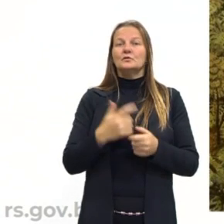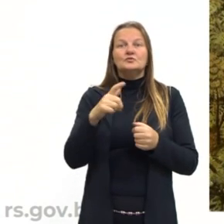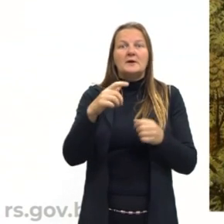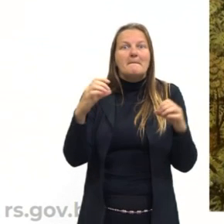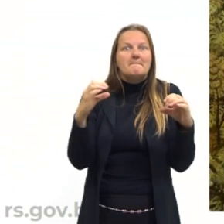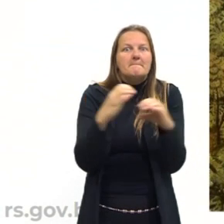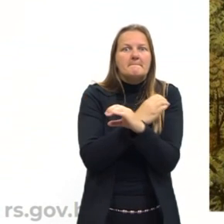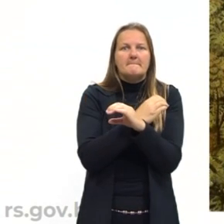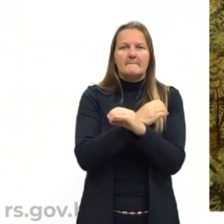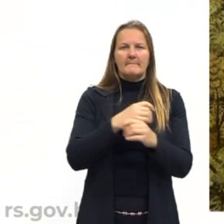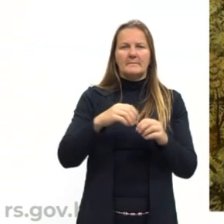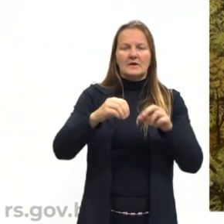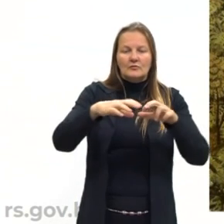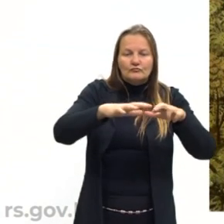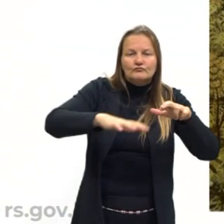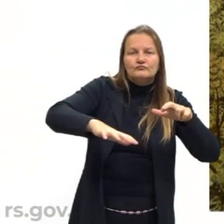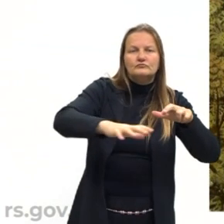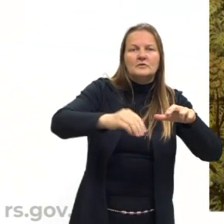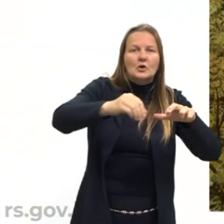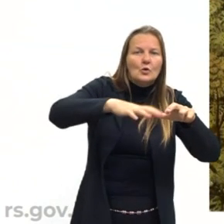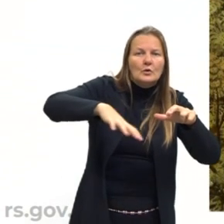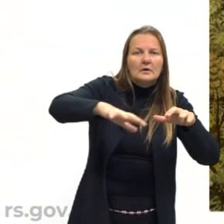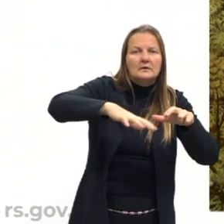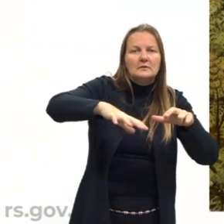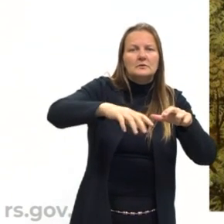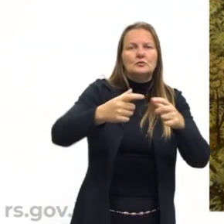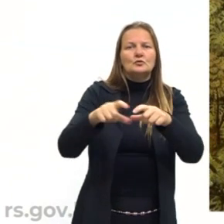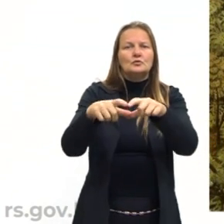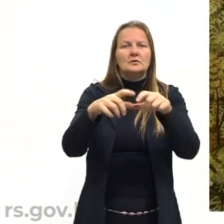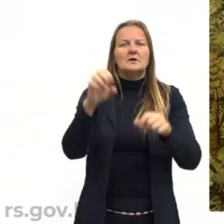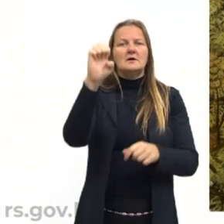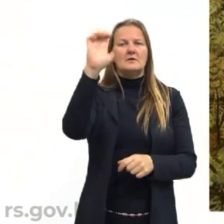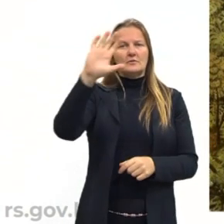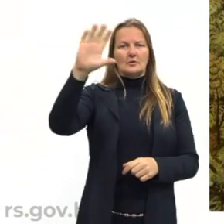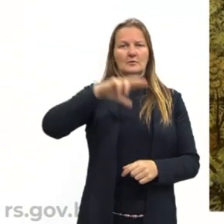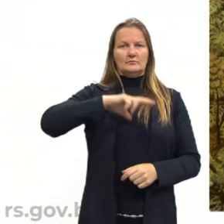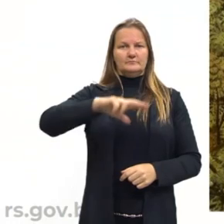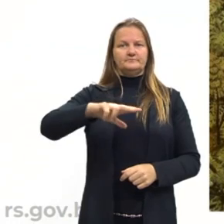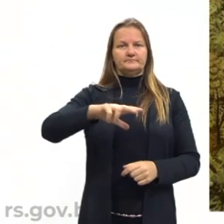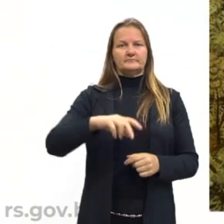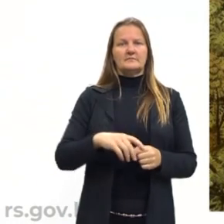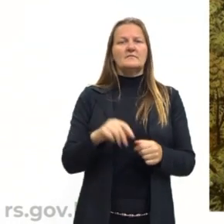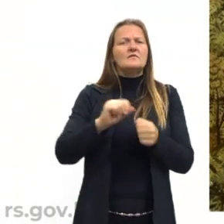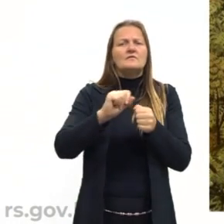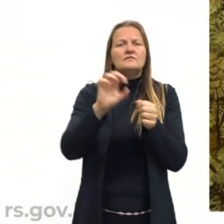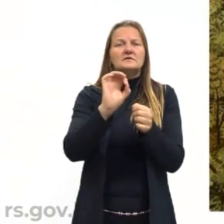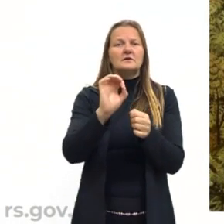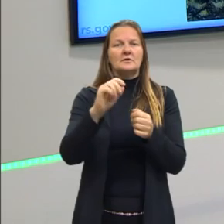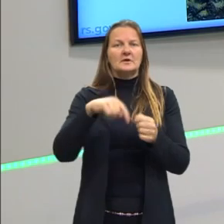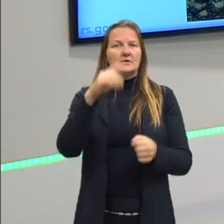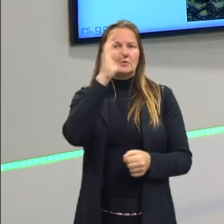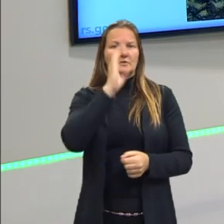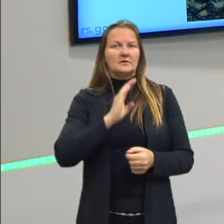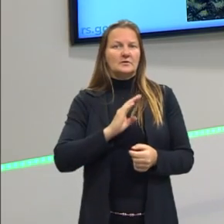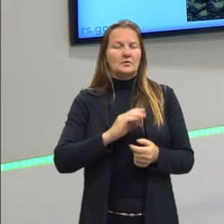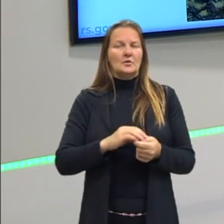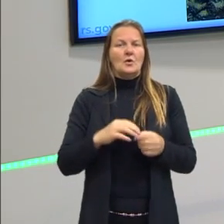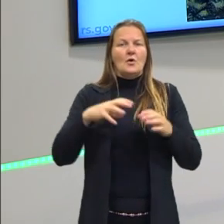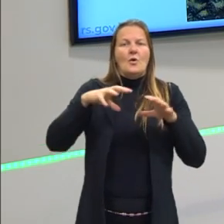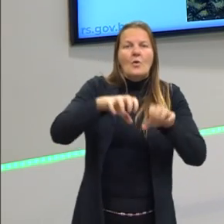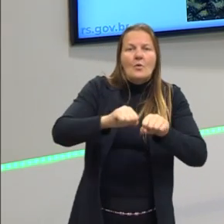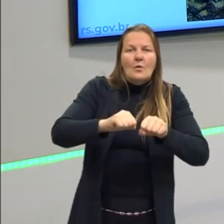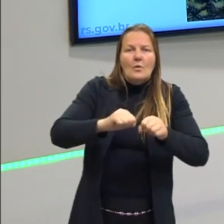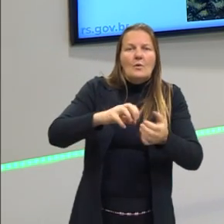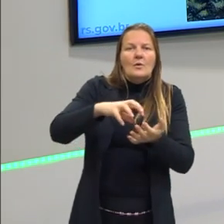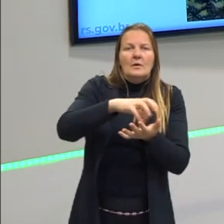ocupação do território. Em alguns lugares, os portugueses não fizeram que nem no Brasil, eles não ocuparam